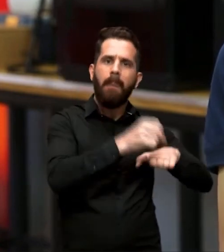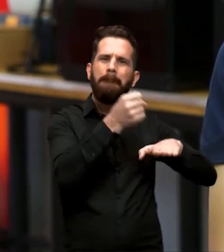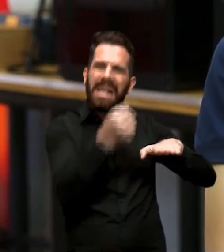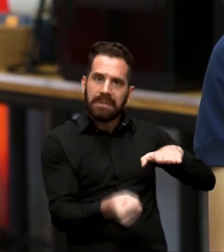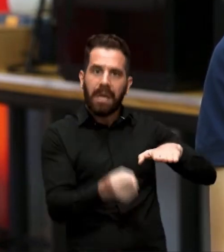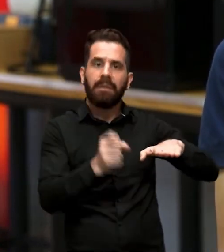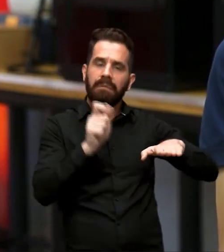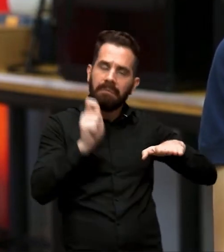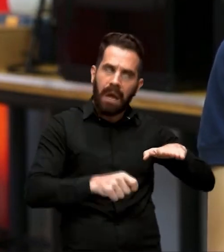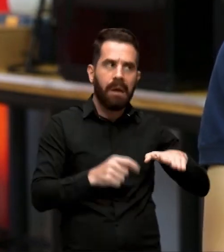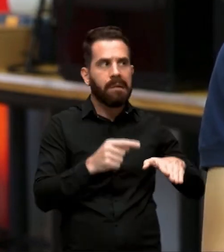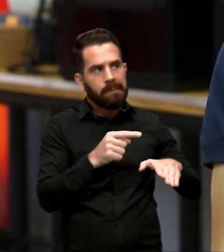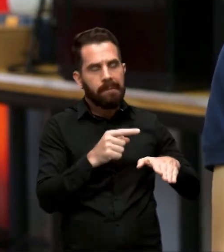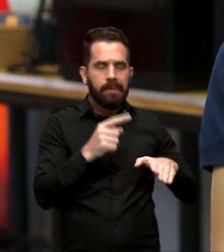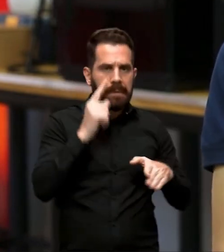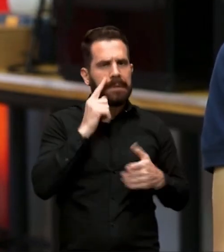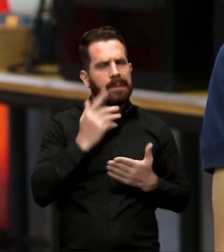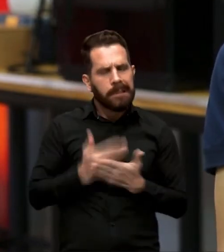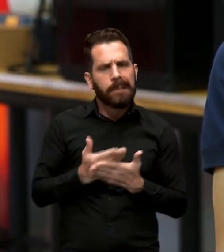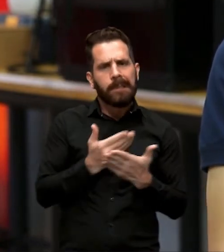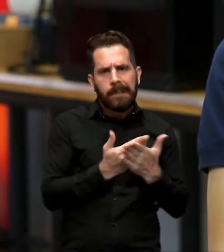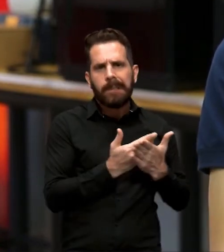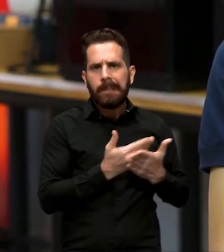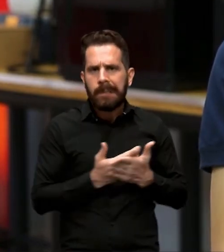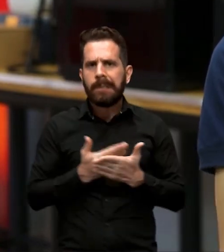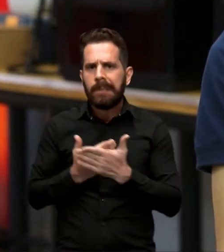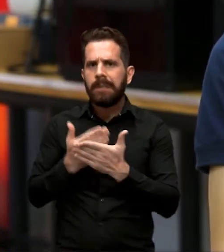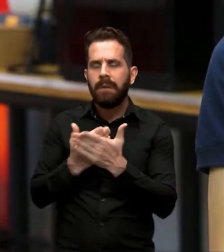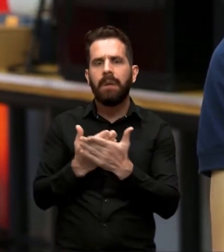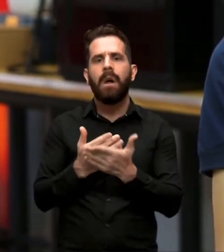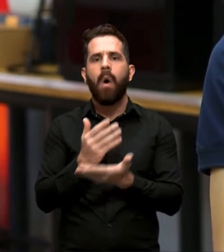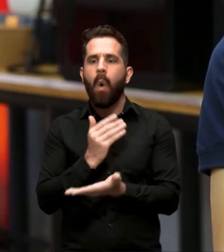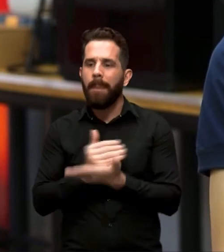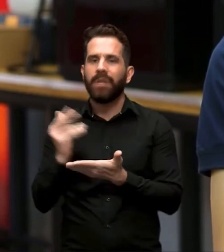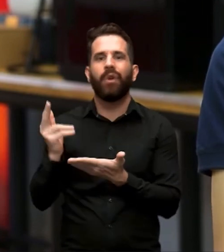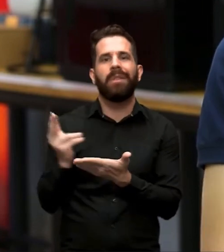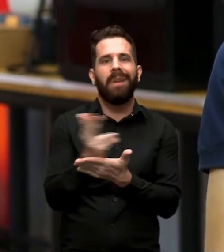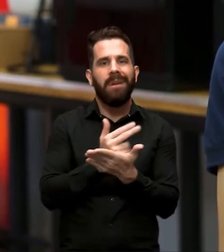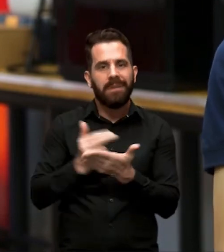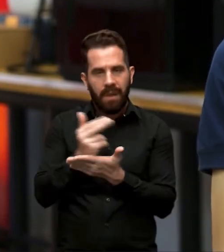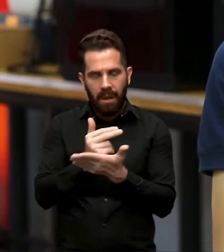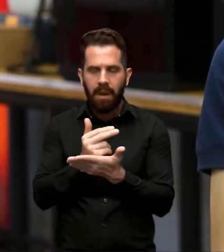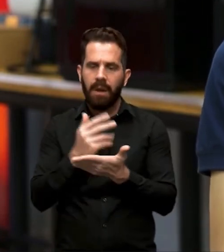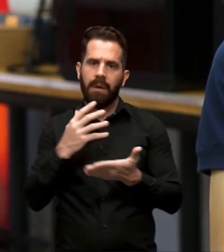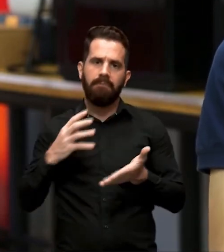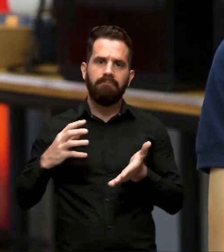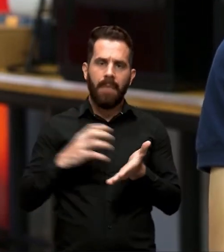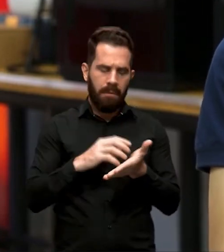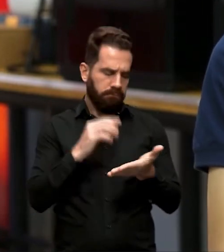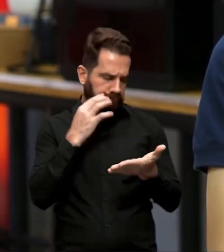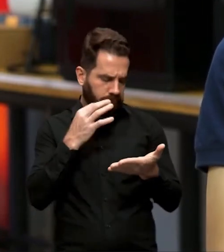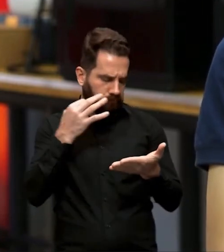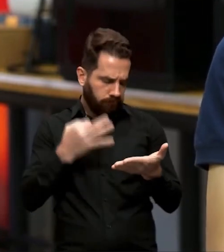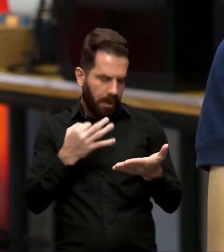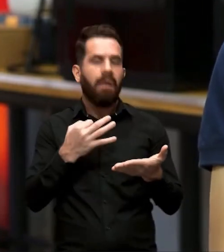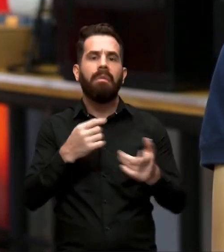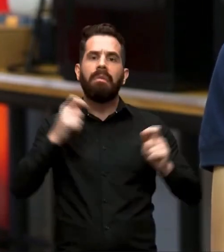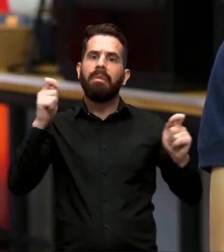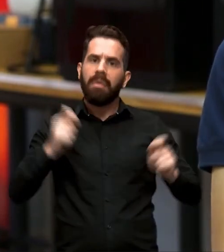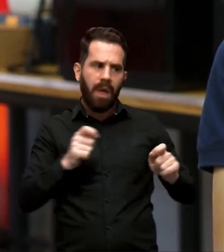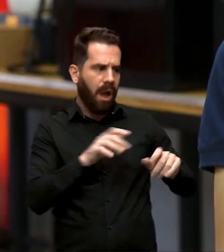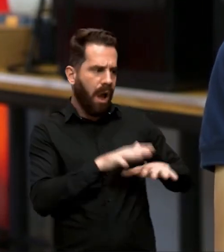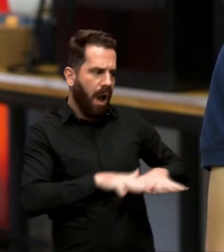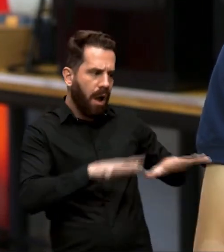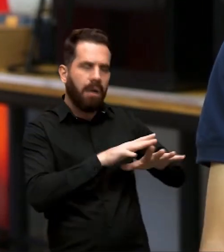desenhar e pensar mesmo como seria ele na prática, também levando em conta a melhor forma para que ele pudesse ter robustez